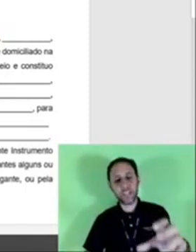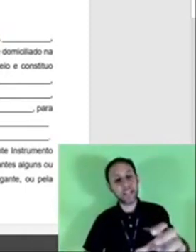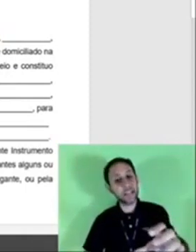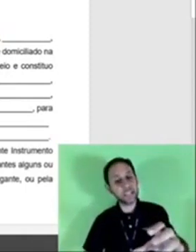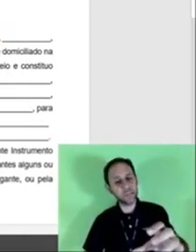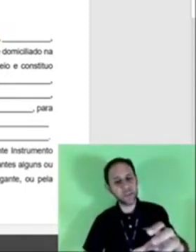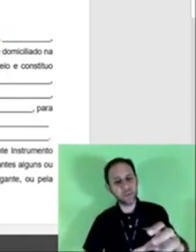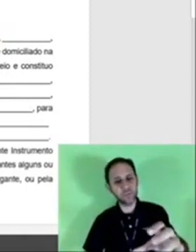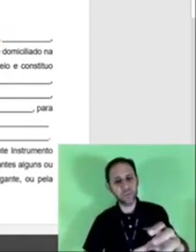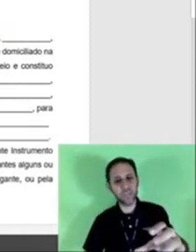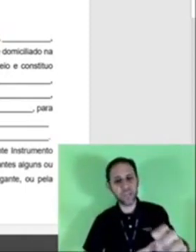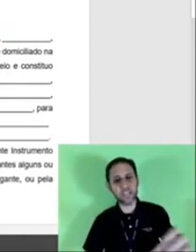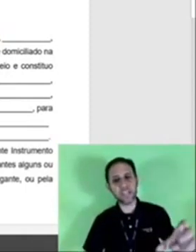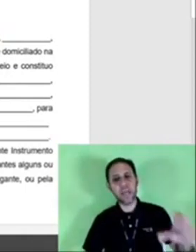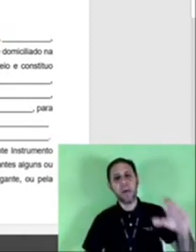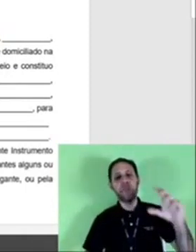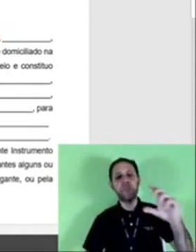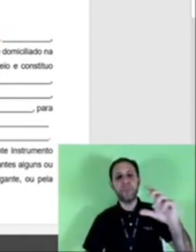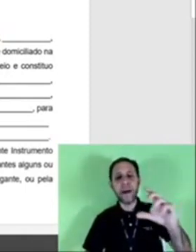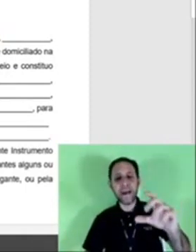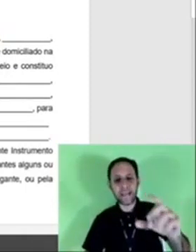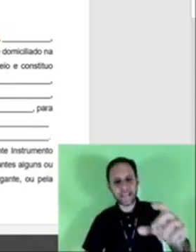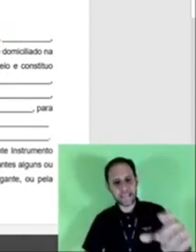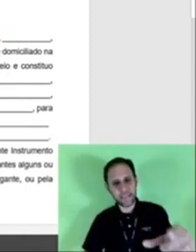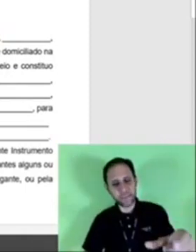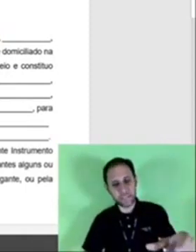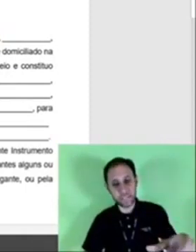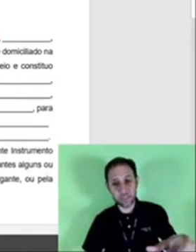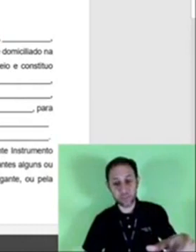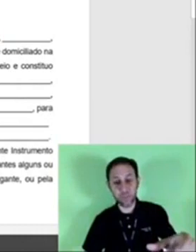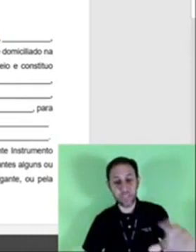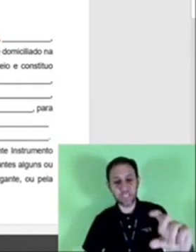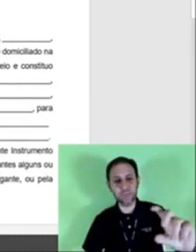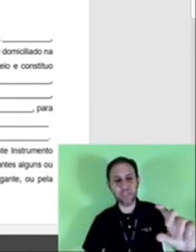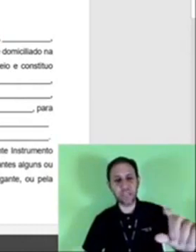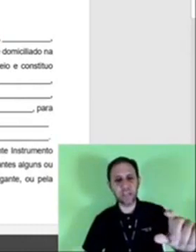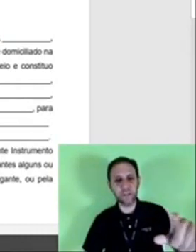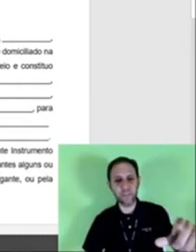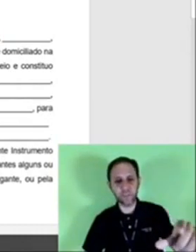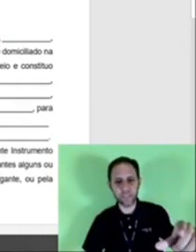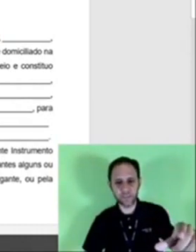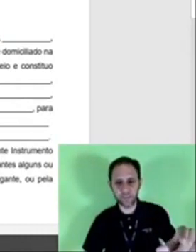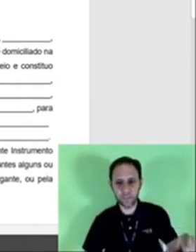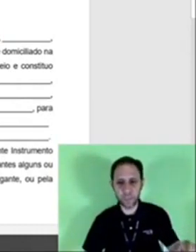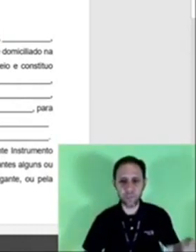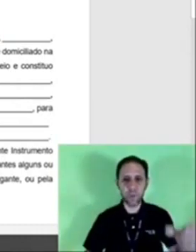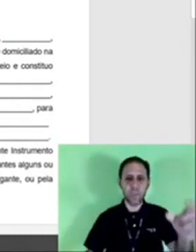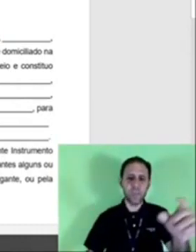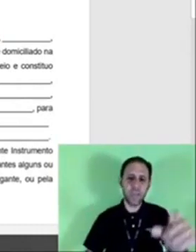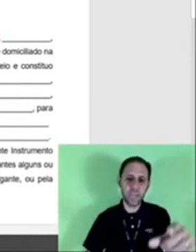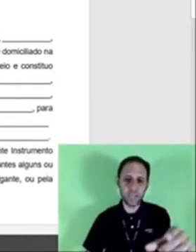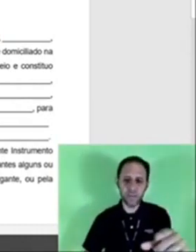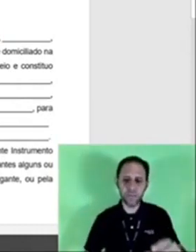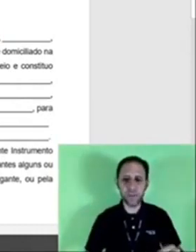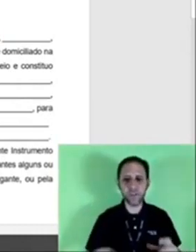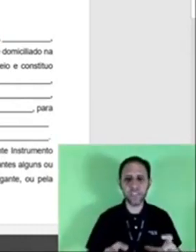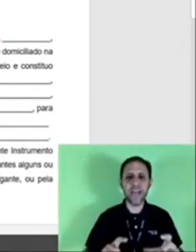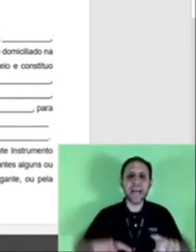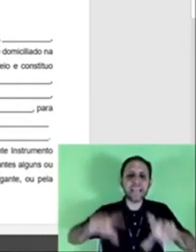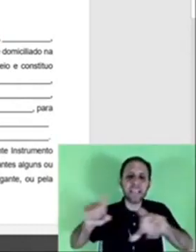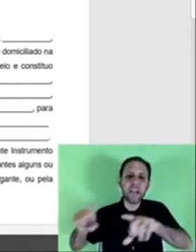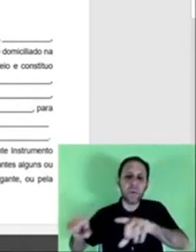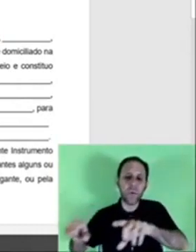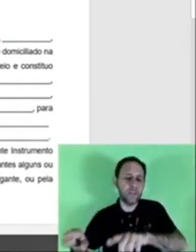informações de quem está recebendo os poderes, para que vai ser os poderes, o que ele vai poder ser feito, e aí no